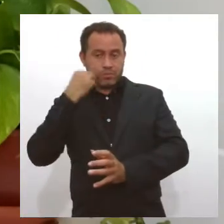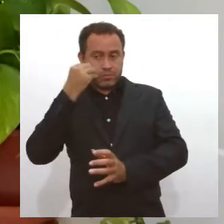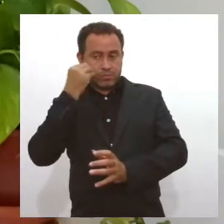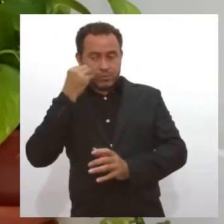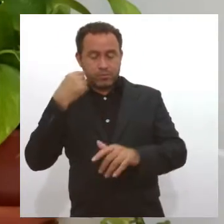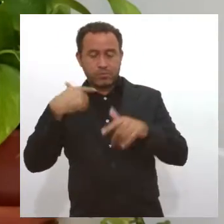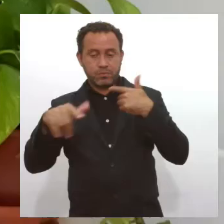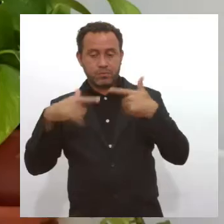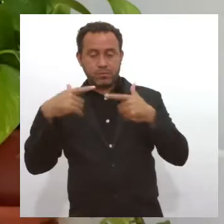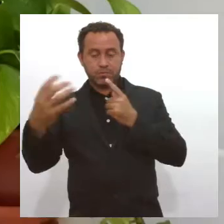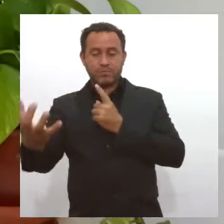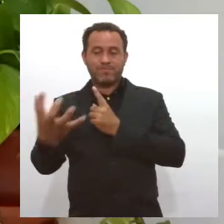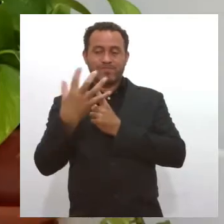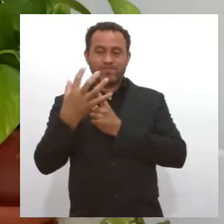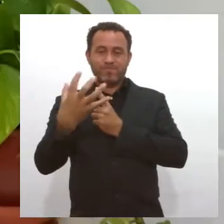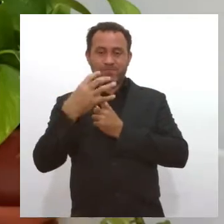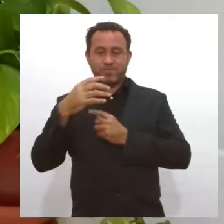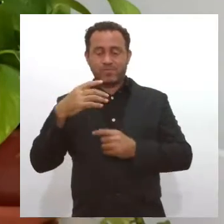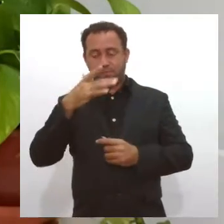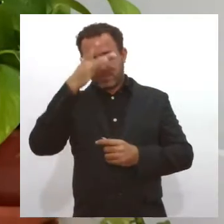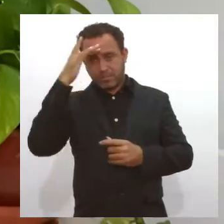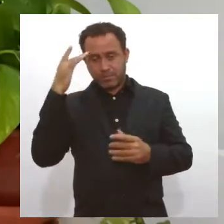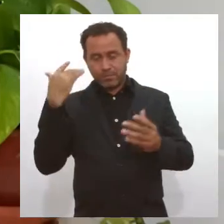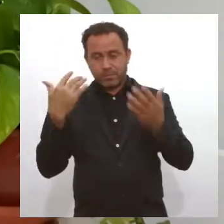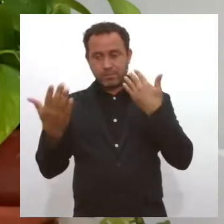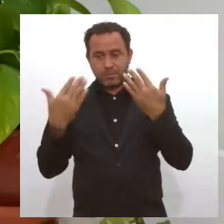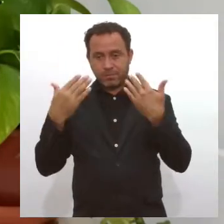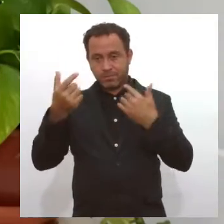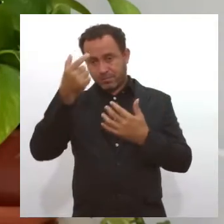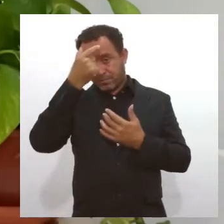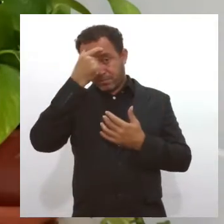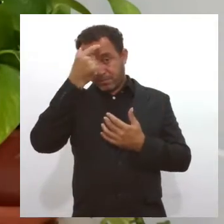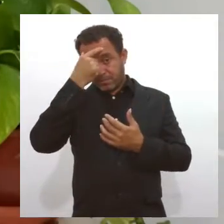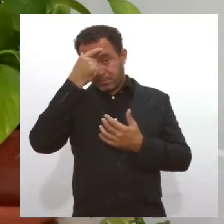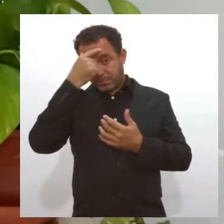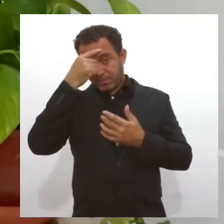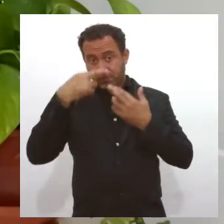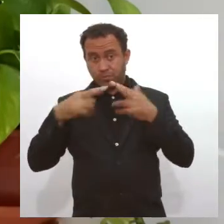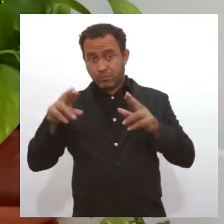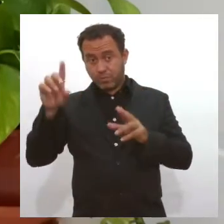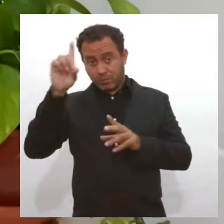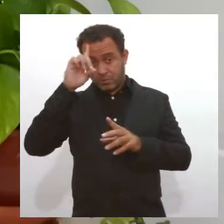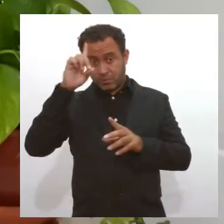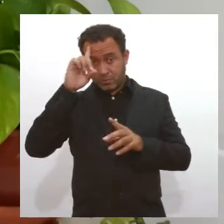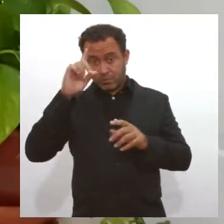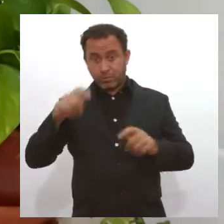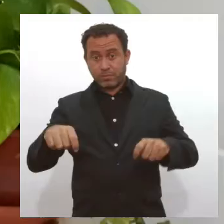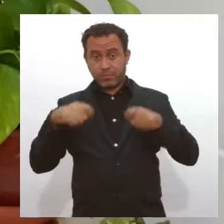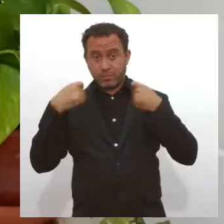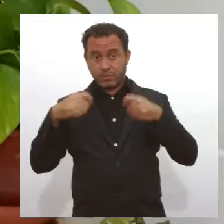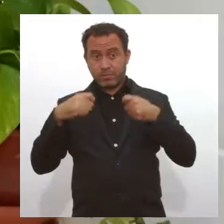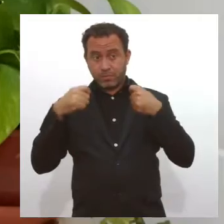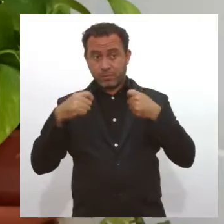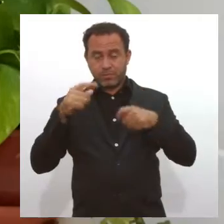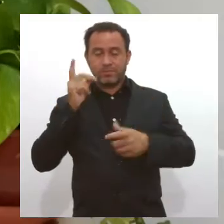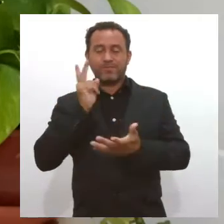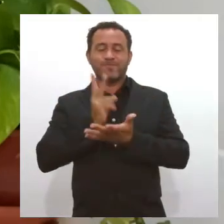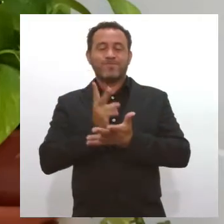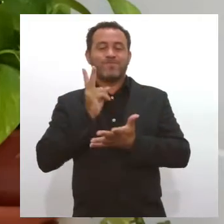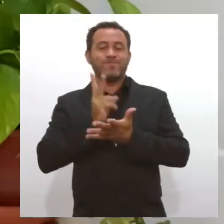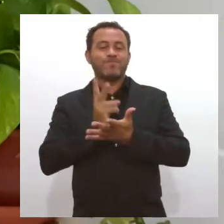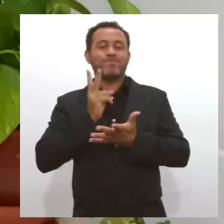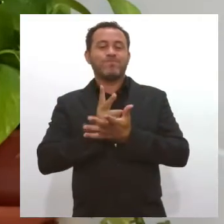E que influenciam quem eu sou hoje e as decisões que eu tomo todos os dias? Eu preciso o tempo todo